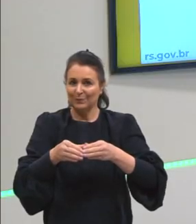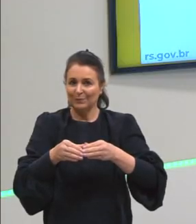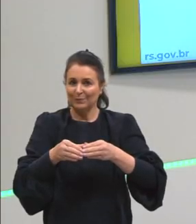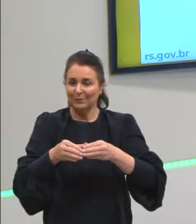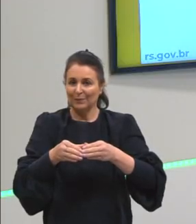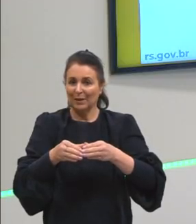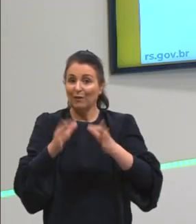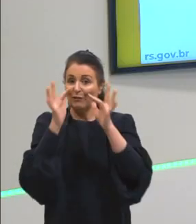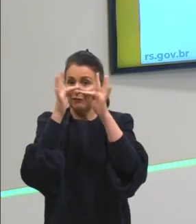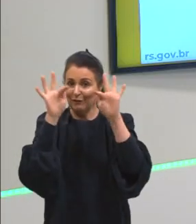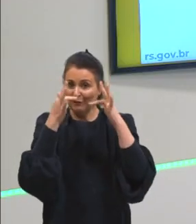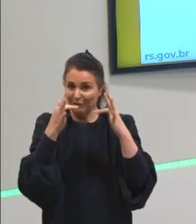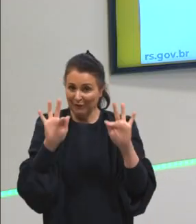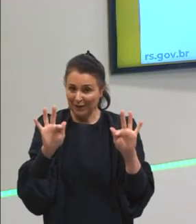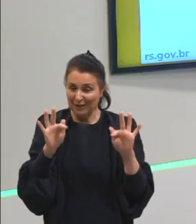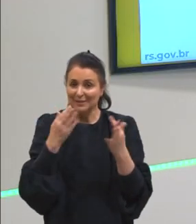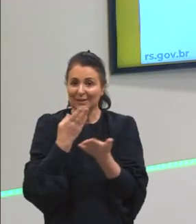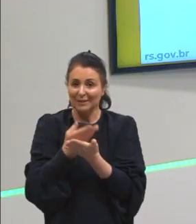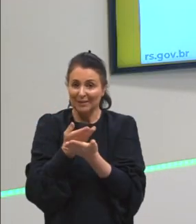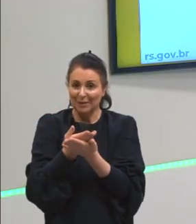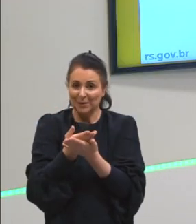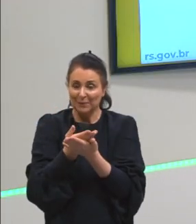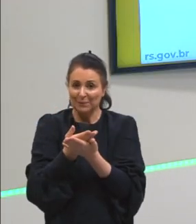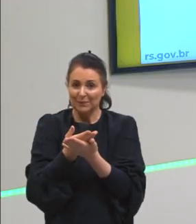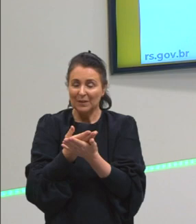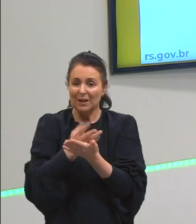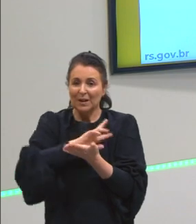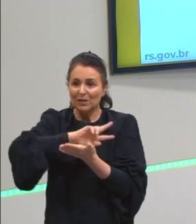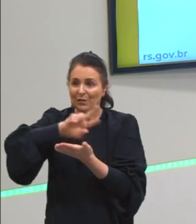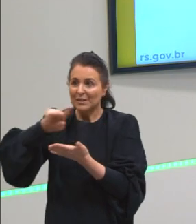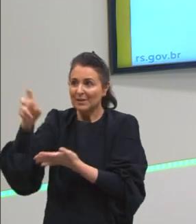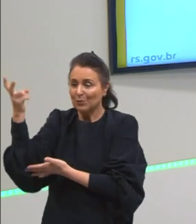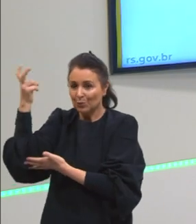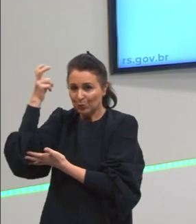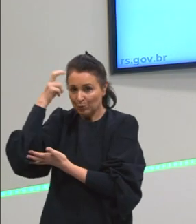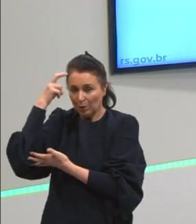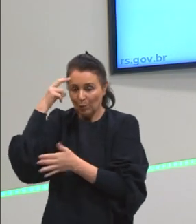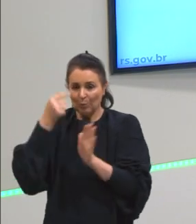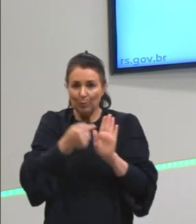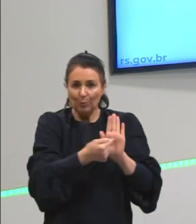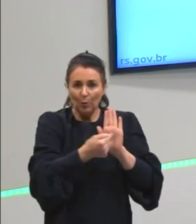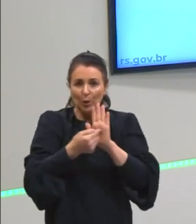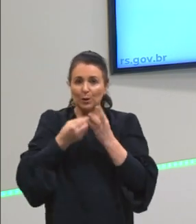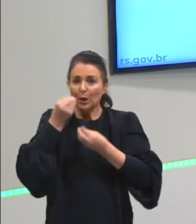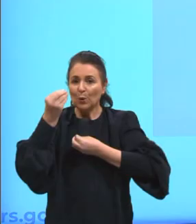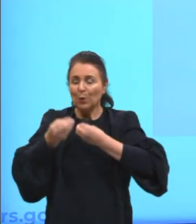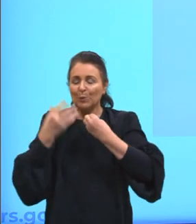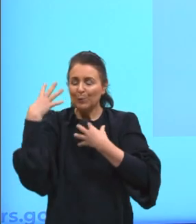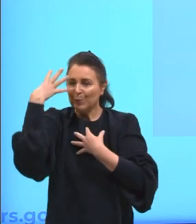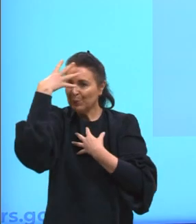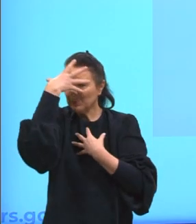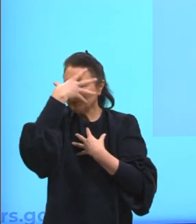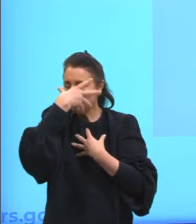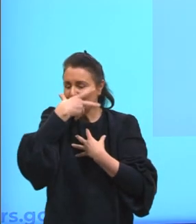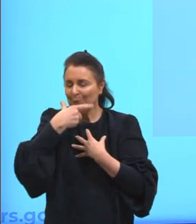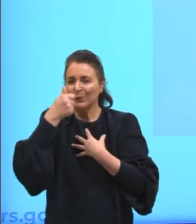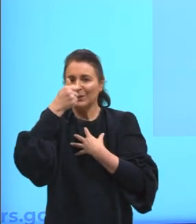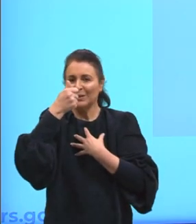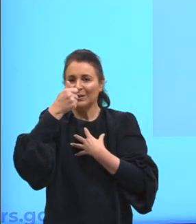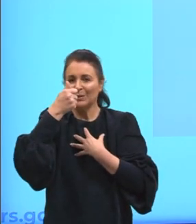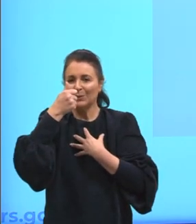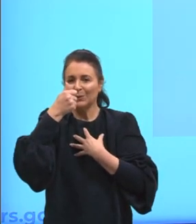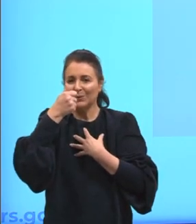Para fechar, vou deixar essa frase aqui. A diversidade cultural mostra como a beleza está na